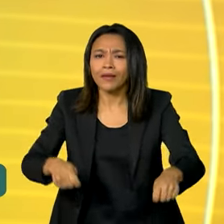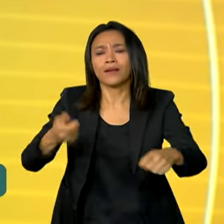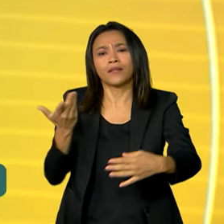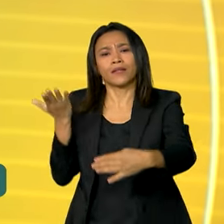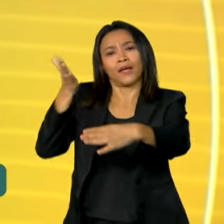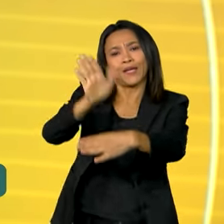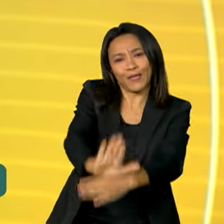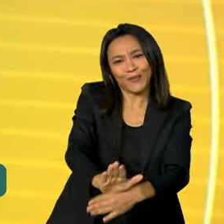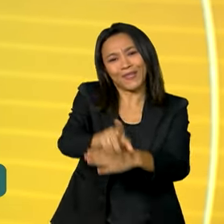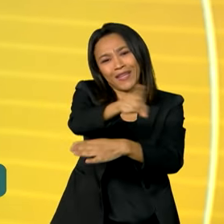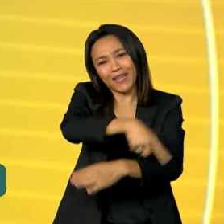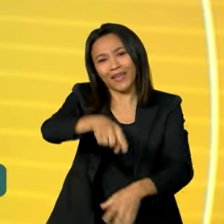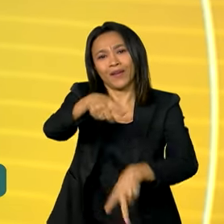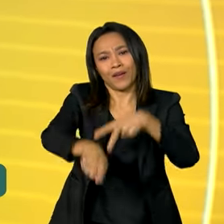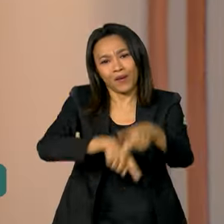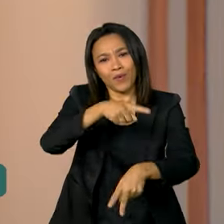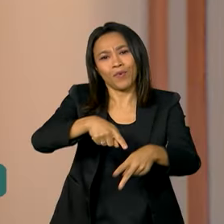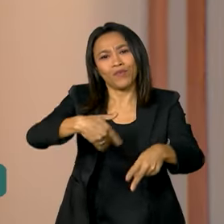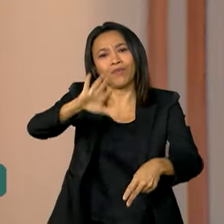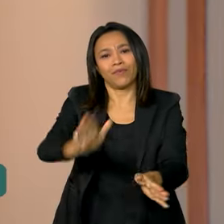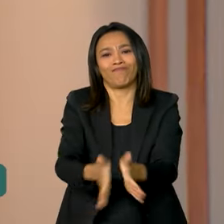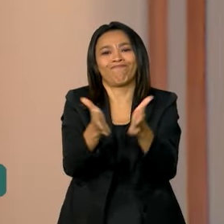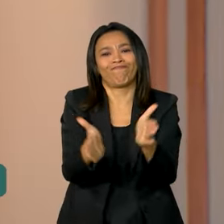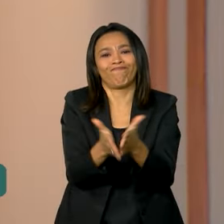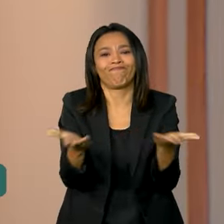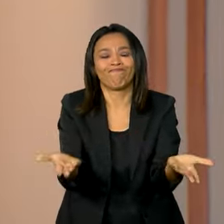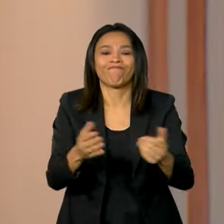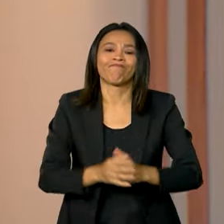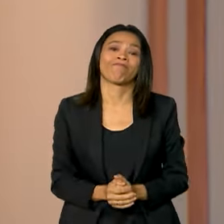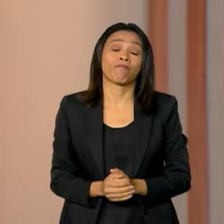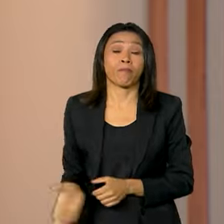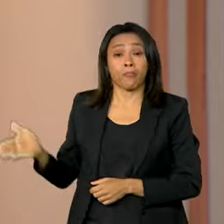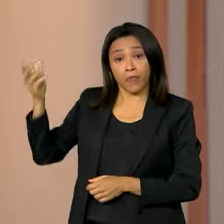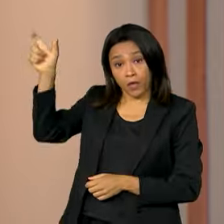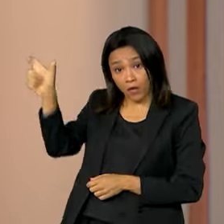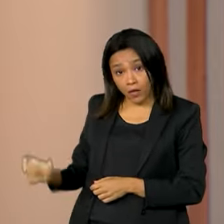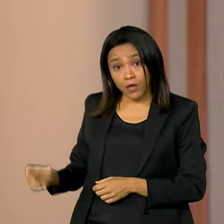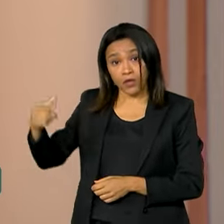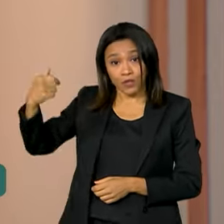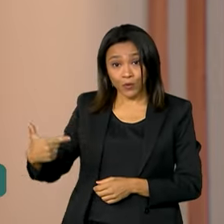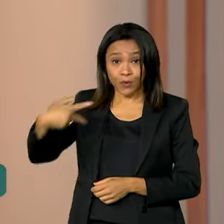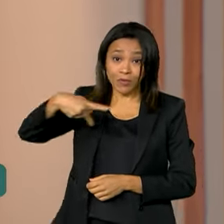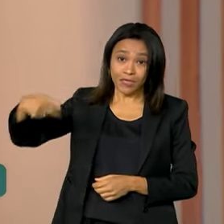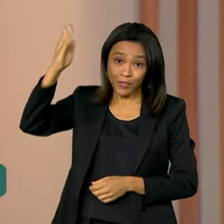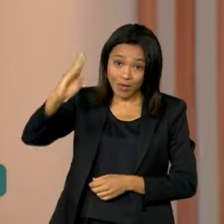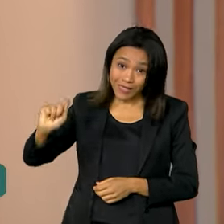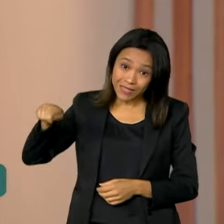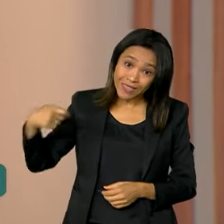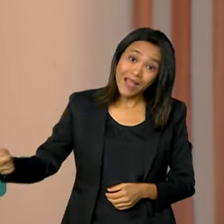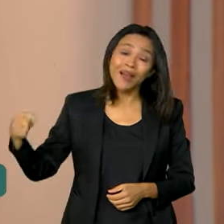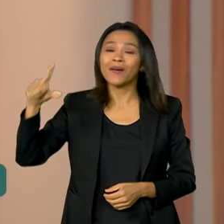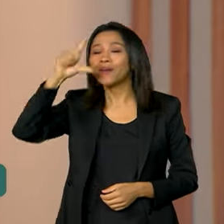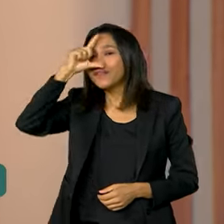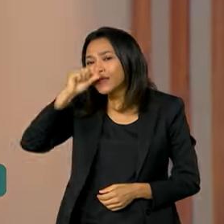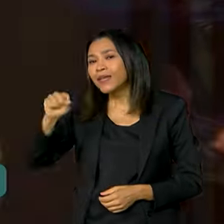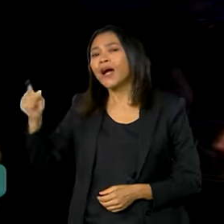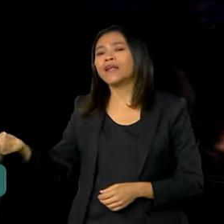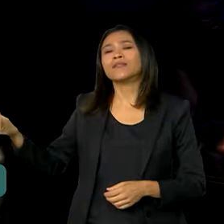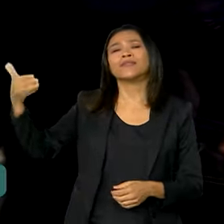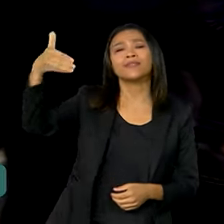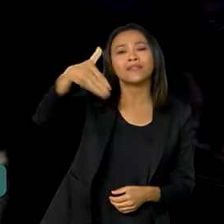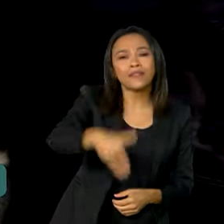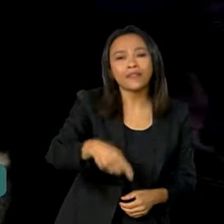populações mais vulneráveis. O vice-presidente Geraldo Alckmin está em Baku, no Azerbaijão, onde participa da